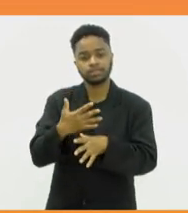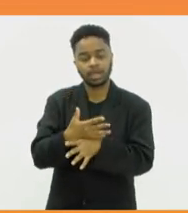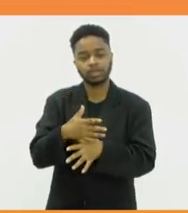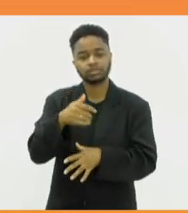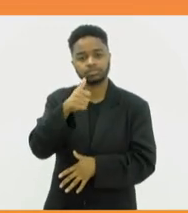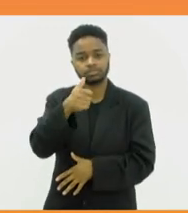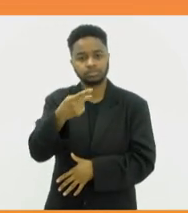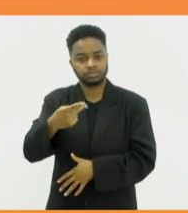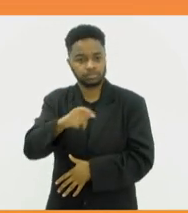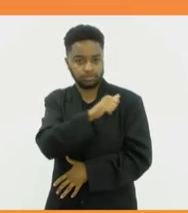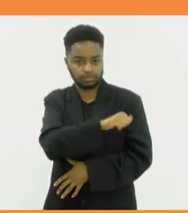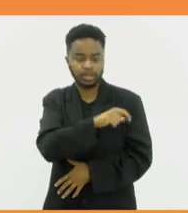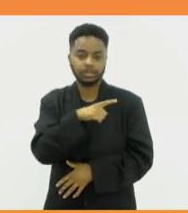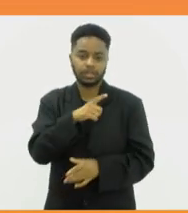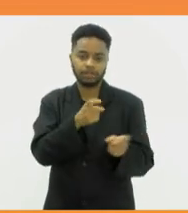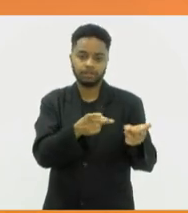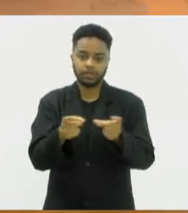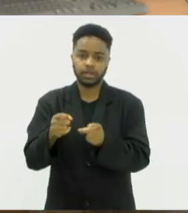estão à venda por R$ 20.